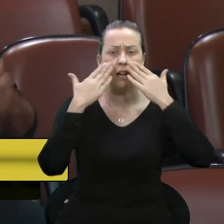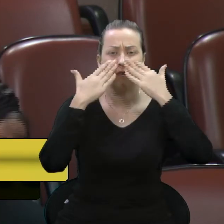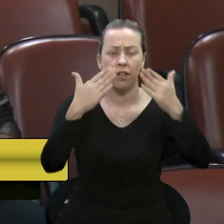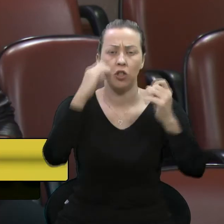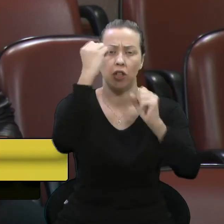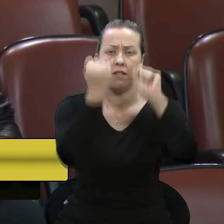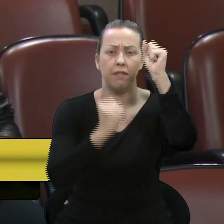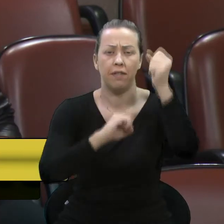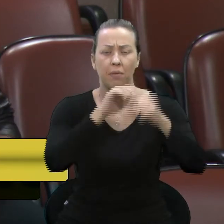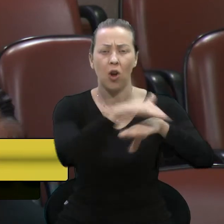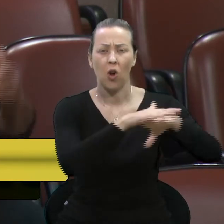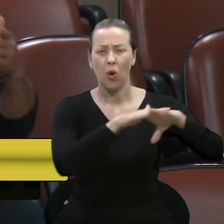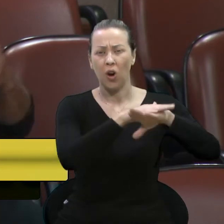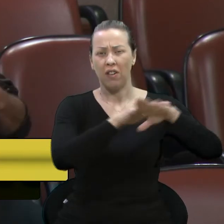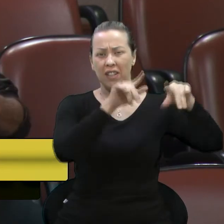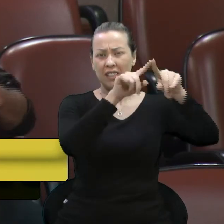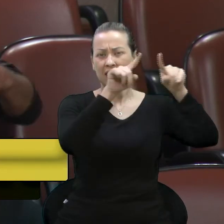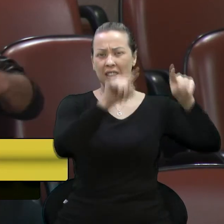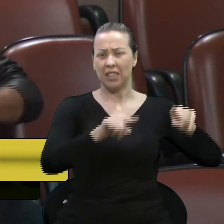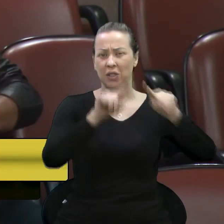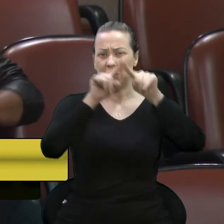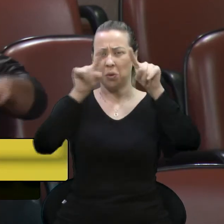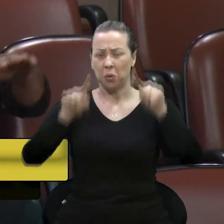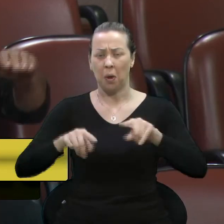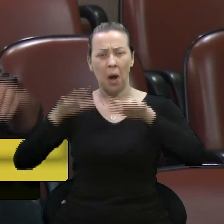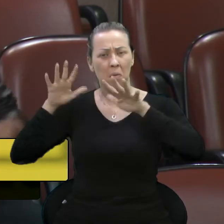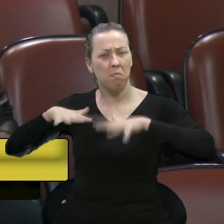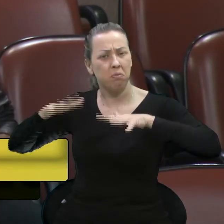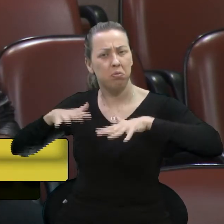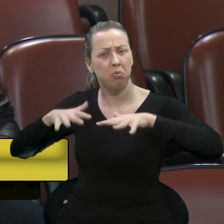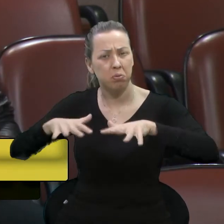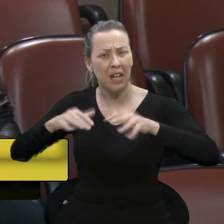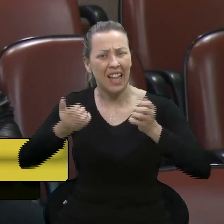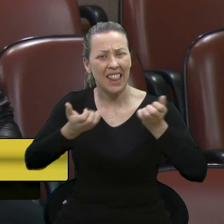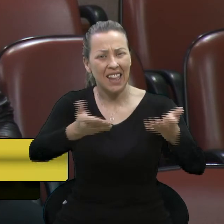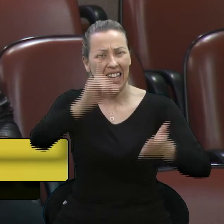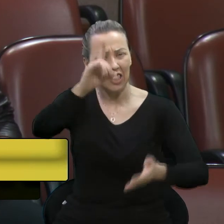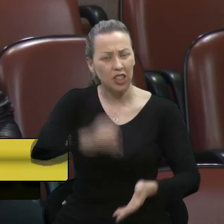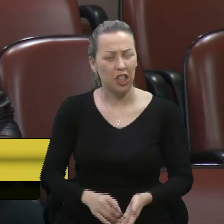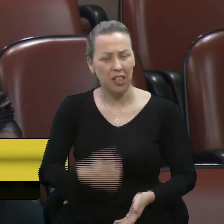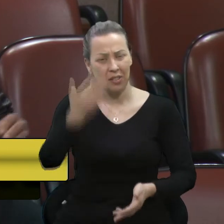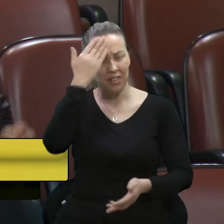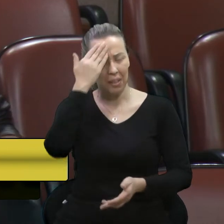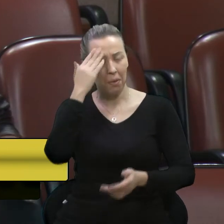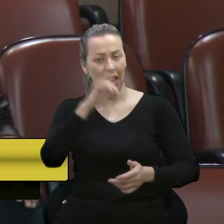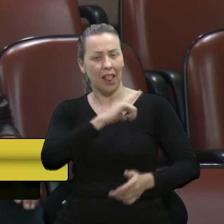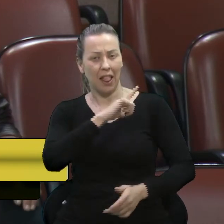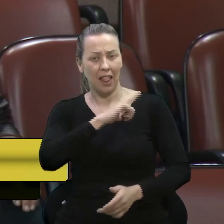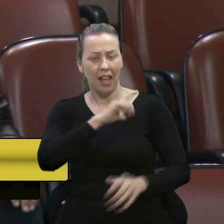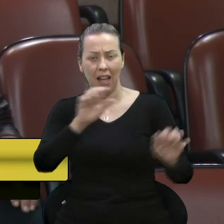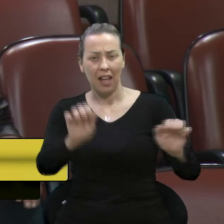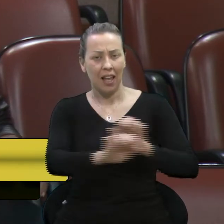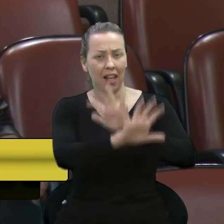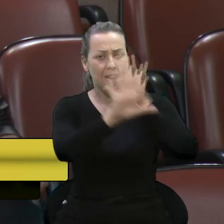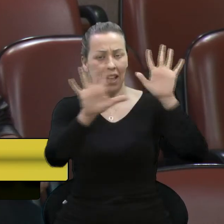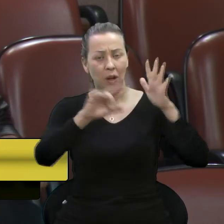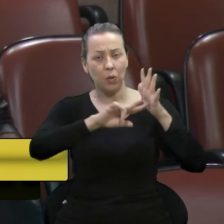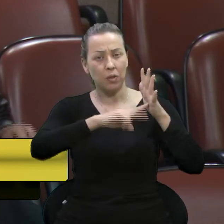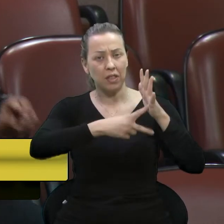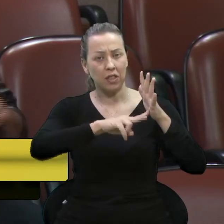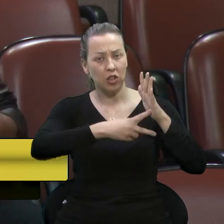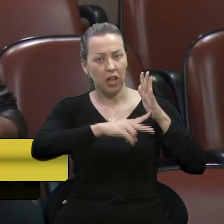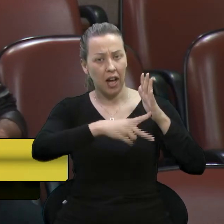conversando com os trabalhadores, mobilizando, né? Mostrando os direitos que ele tem e deixando bem claro que o sindicato